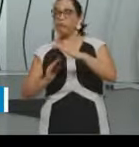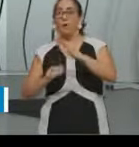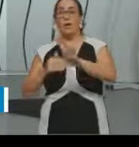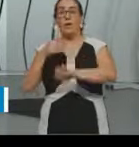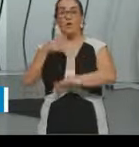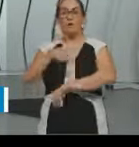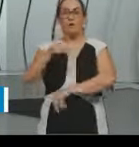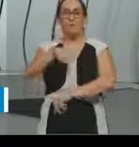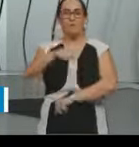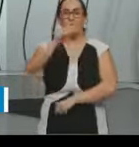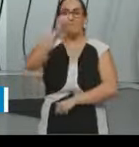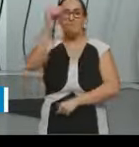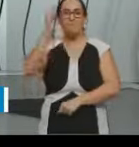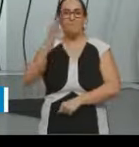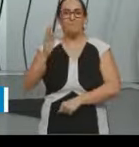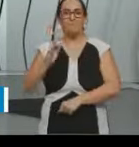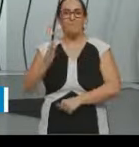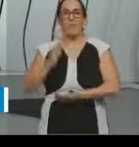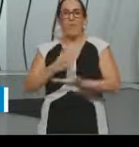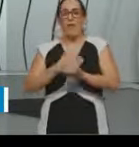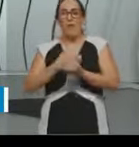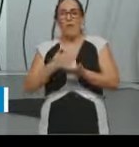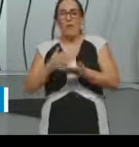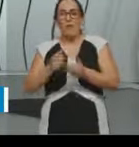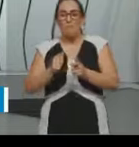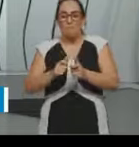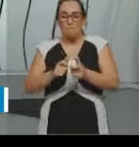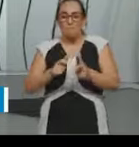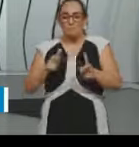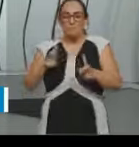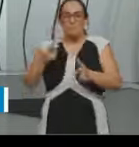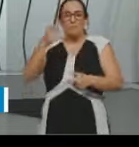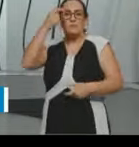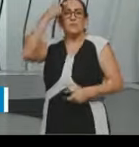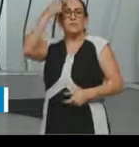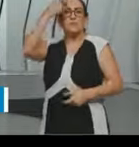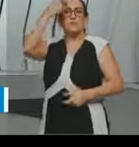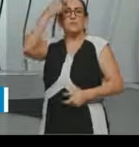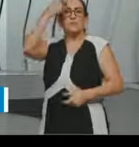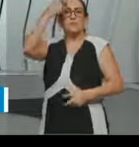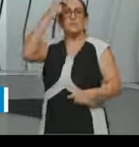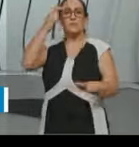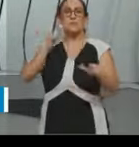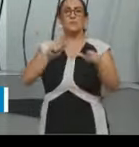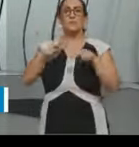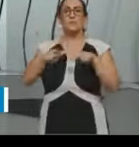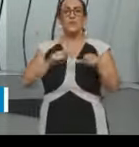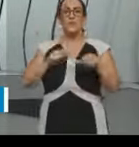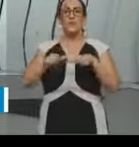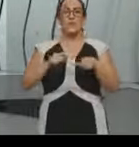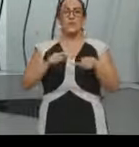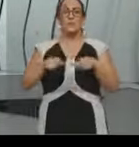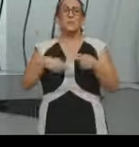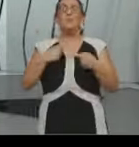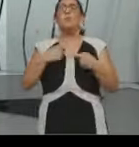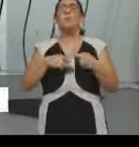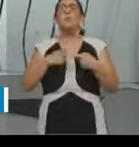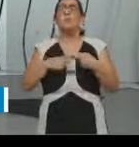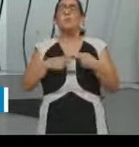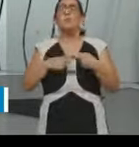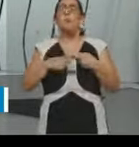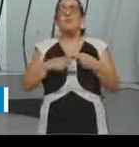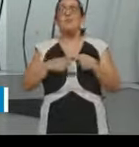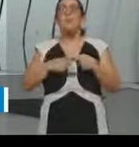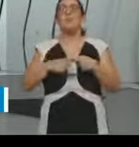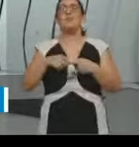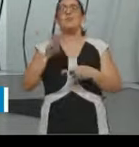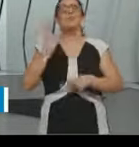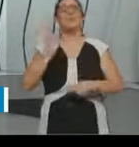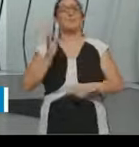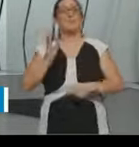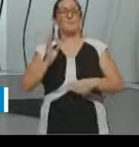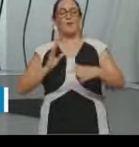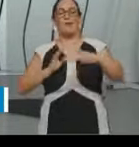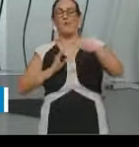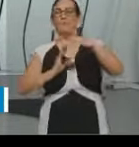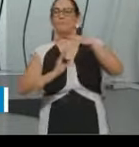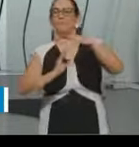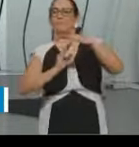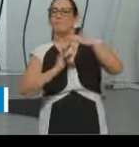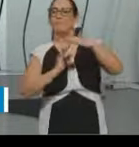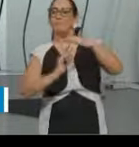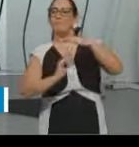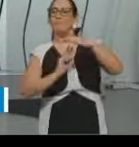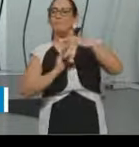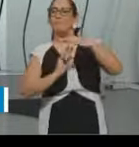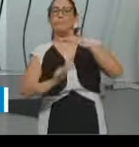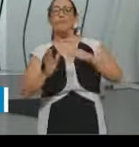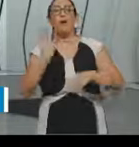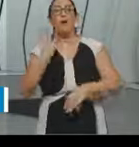também um aumento dessa conscientização trabalhista. Isso porque, gente, muitos desses imigrantes, eles já tinham, né, um trabalho